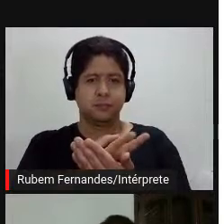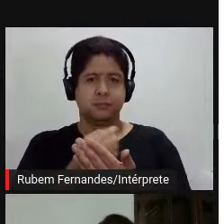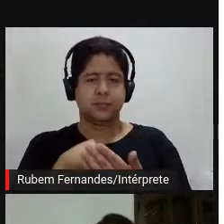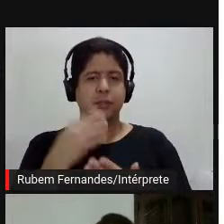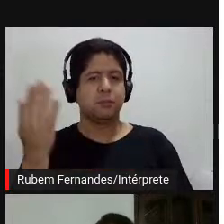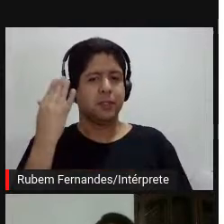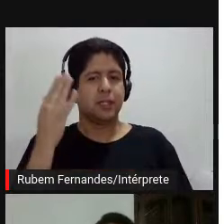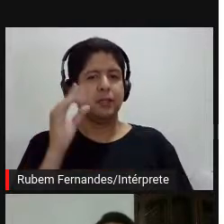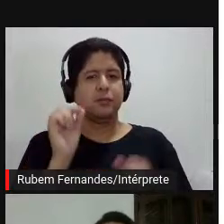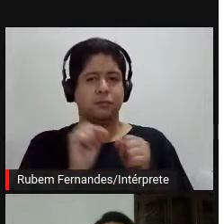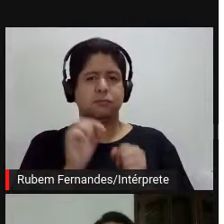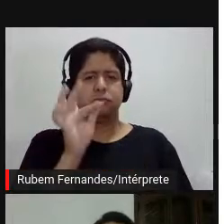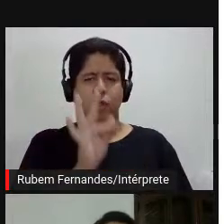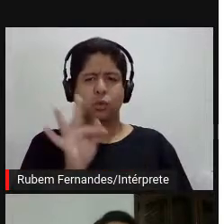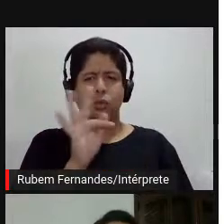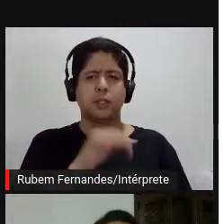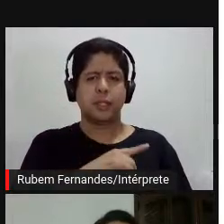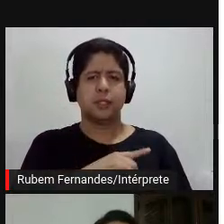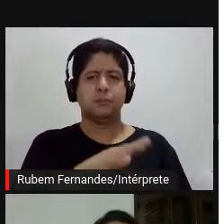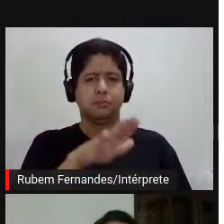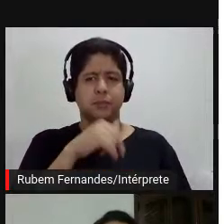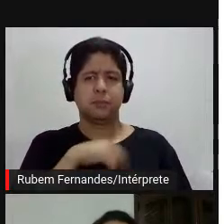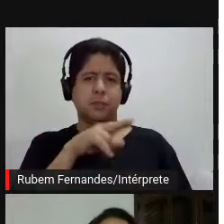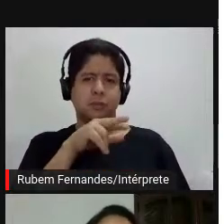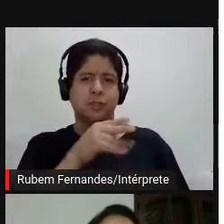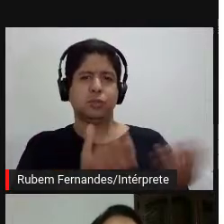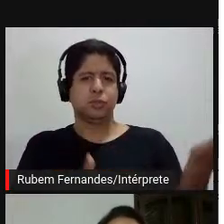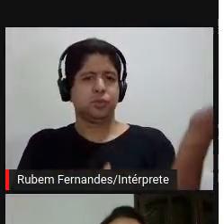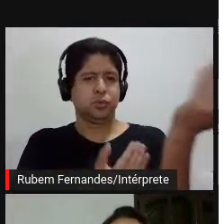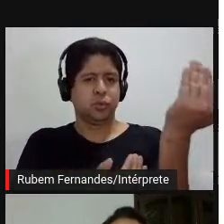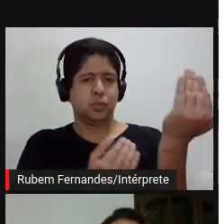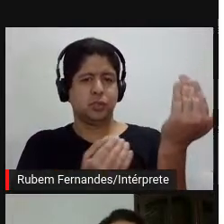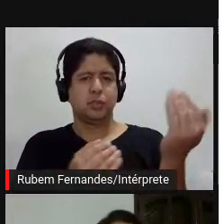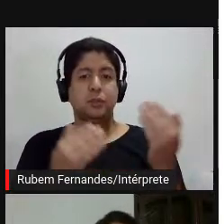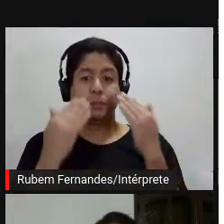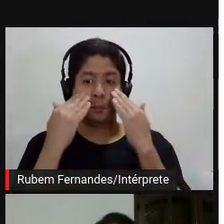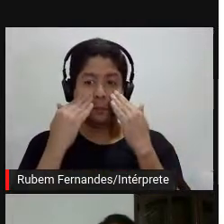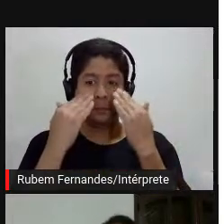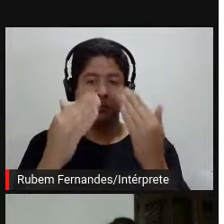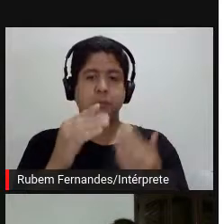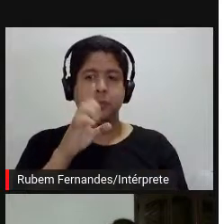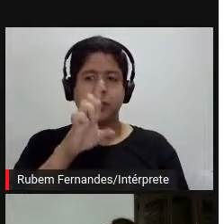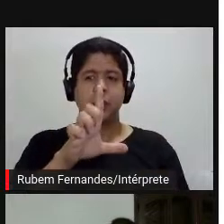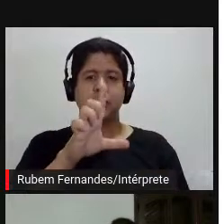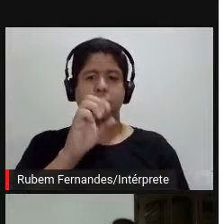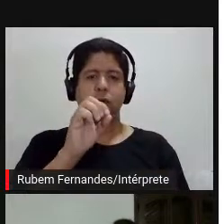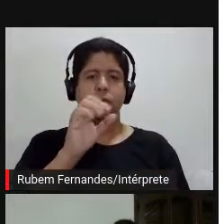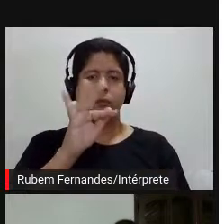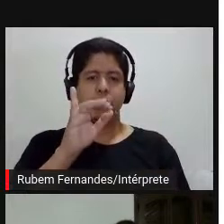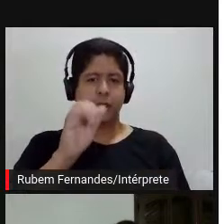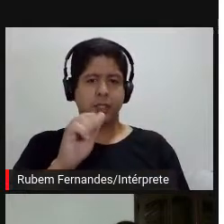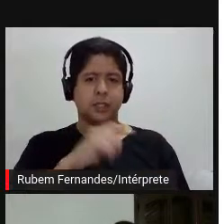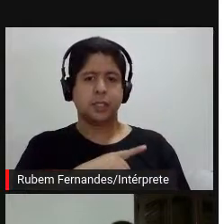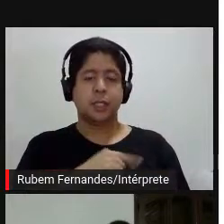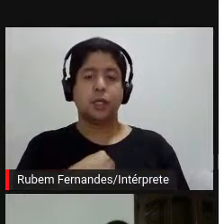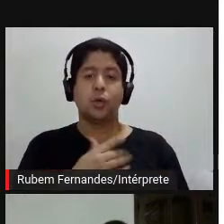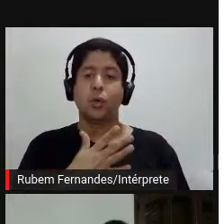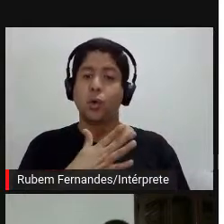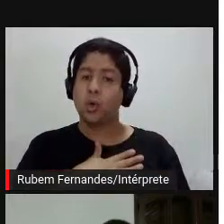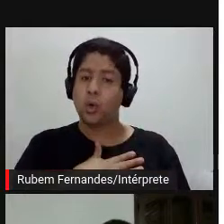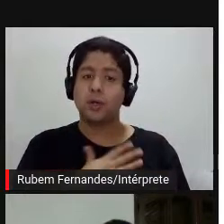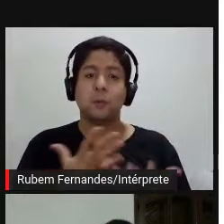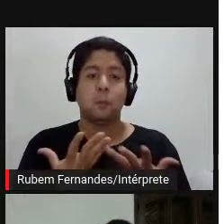faculdade, levei meus dois irmãos mais jovens numa exposição do Hélio Oiticica. Então, eu sempre gostei muito de